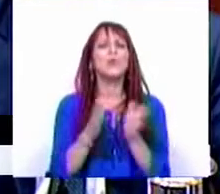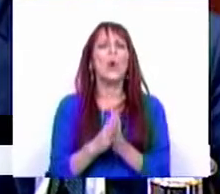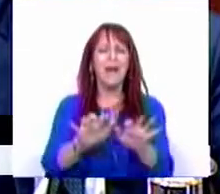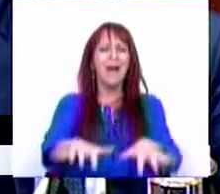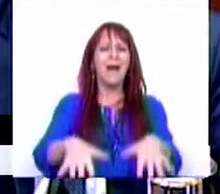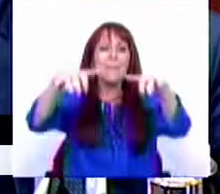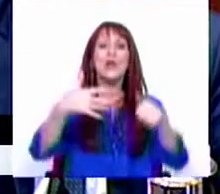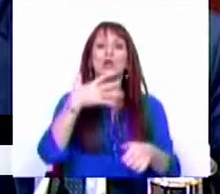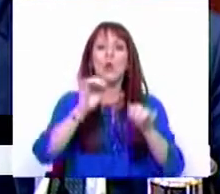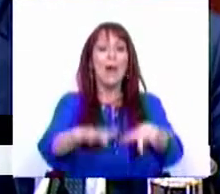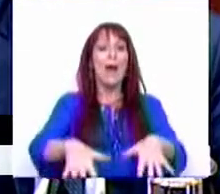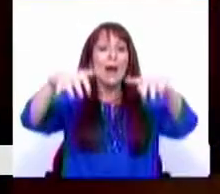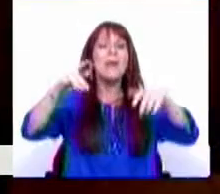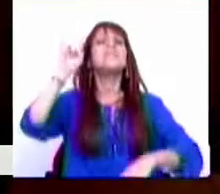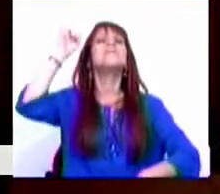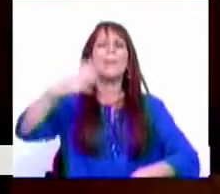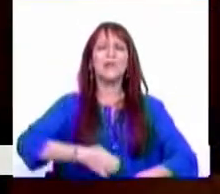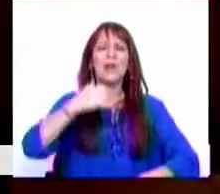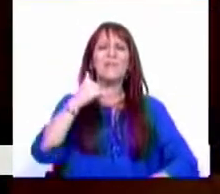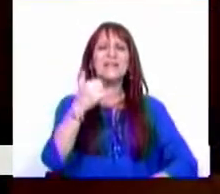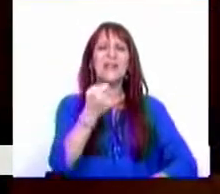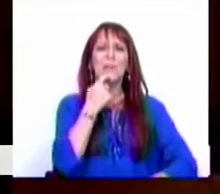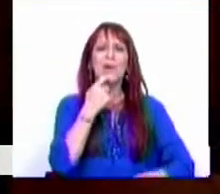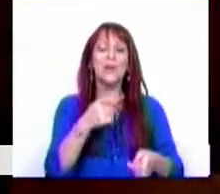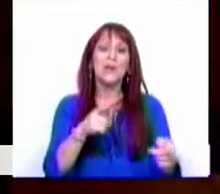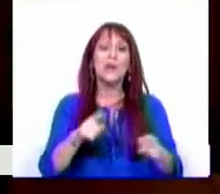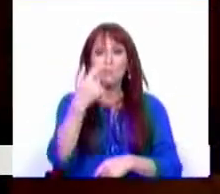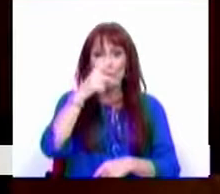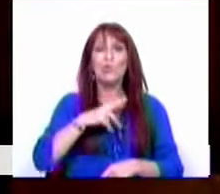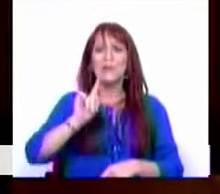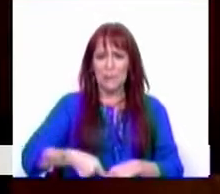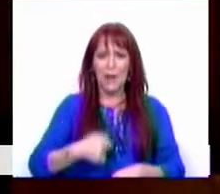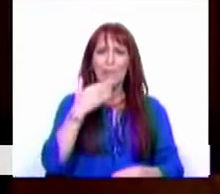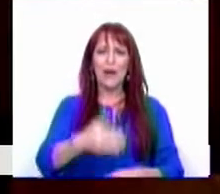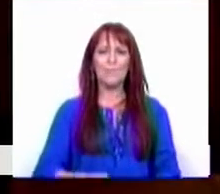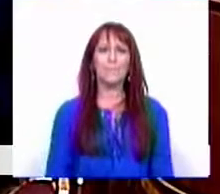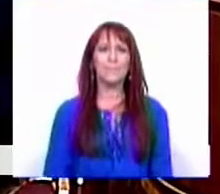Câmara, toda esta Câmara sabe o que significa o 25 de Abril e os portugueses também. Muito obrigado.